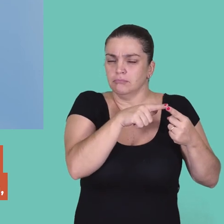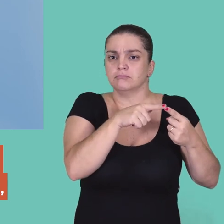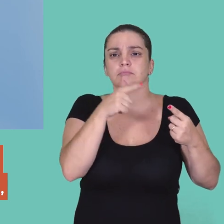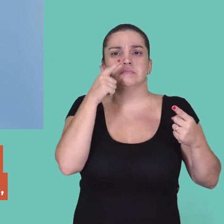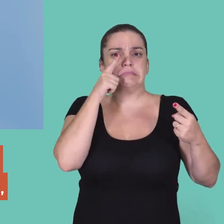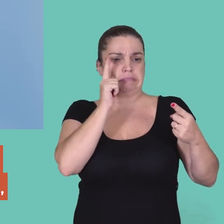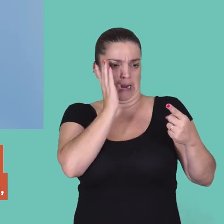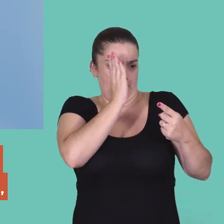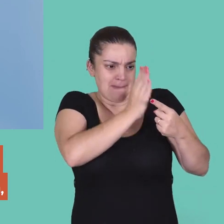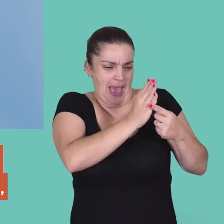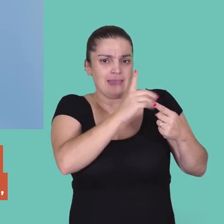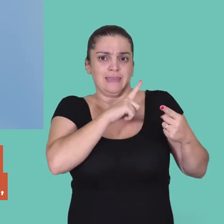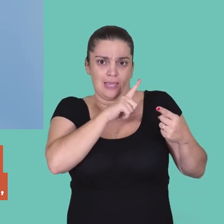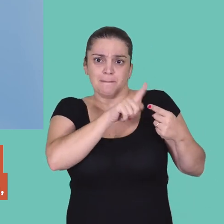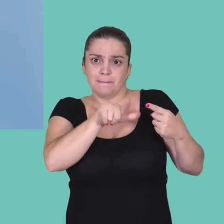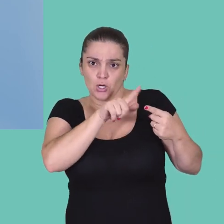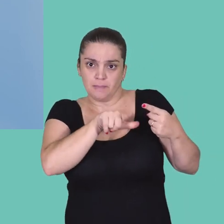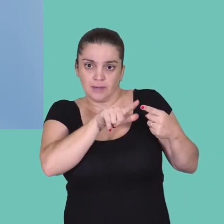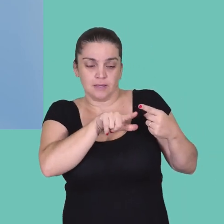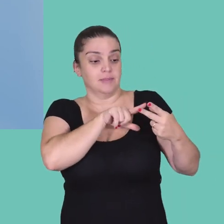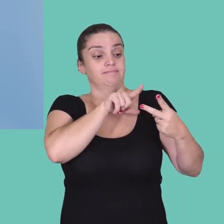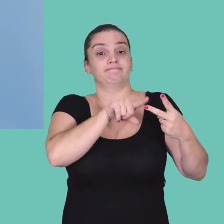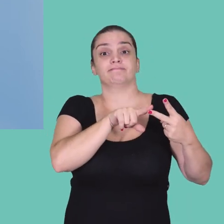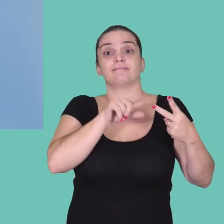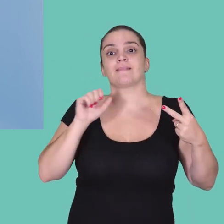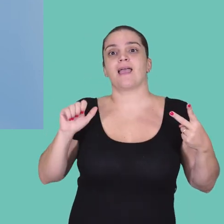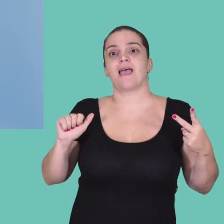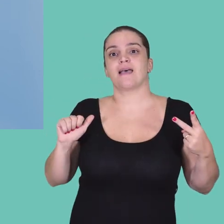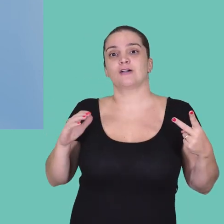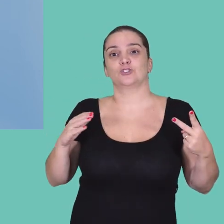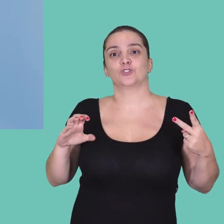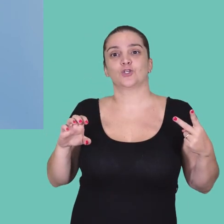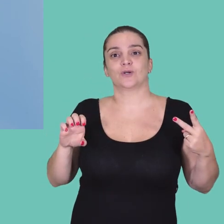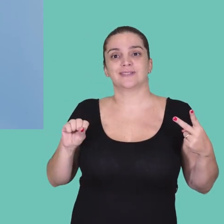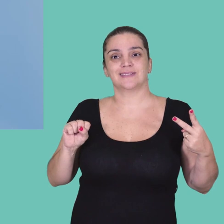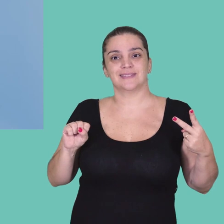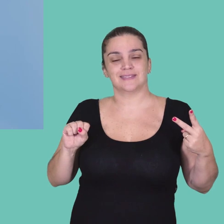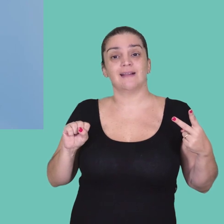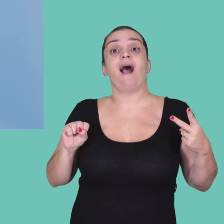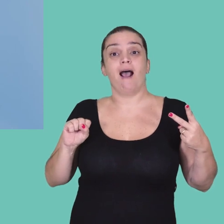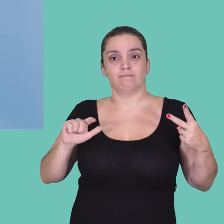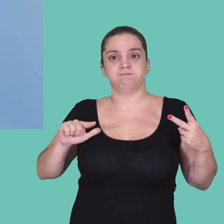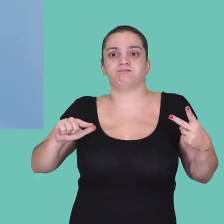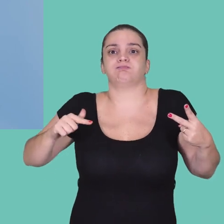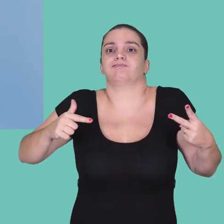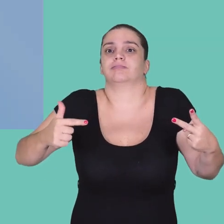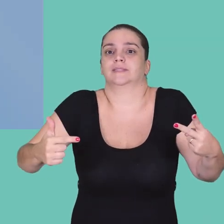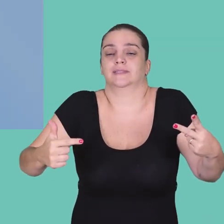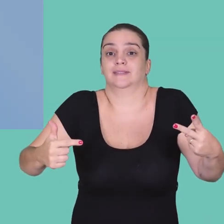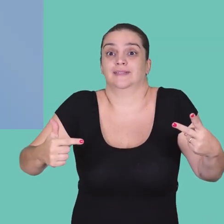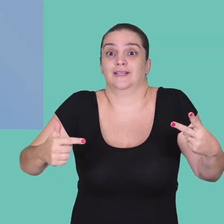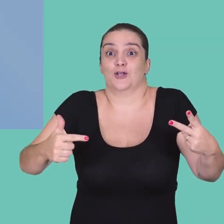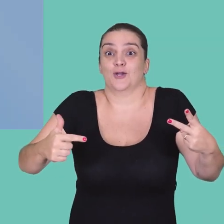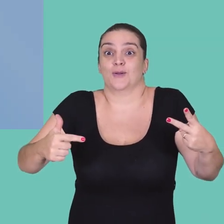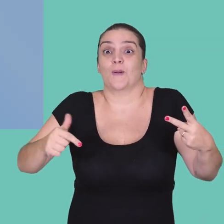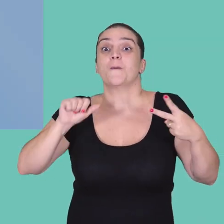dados e que a gente nota que tem problema, a gente faz ações. E essas ações modificam